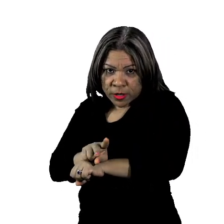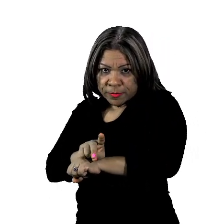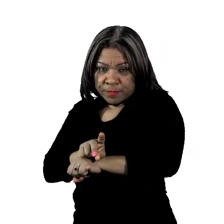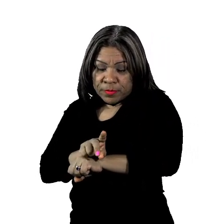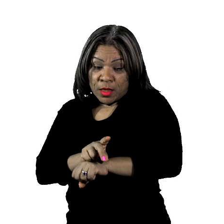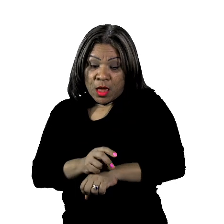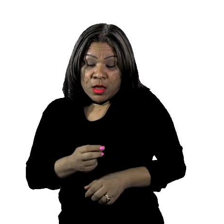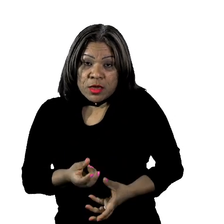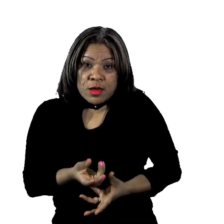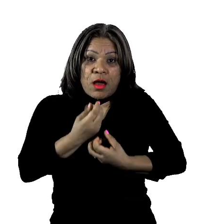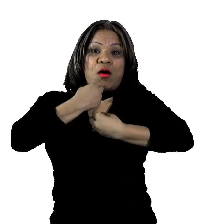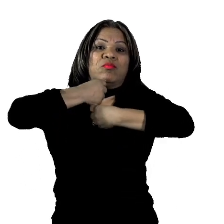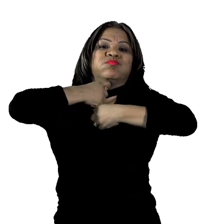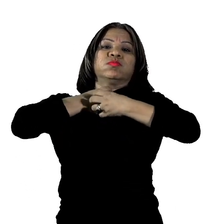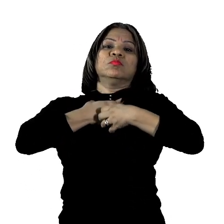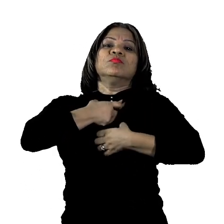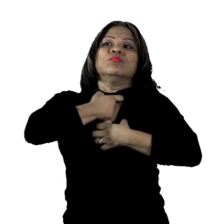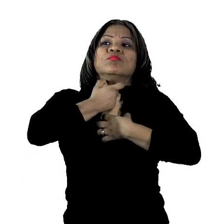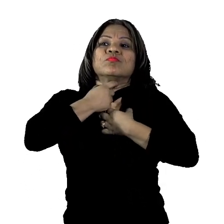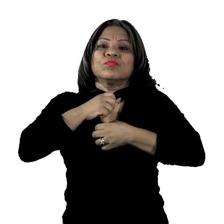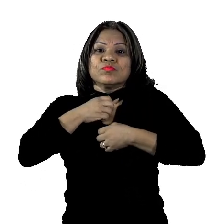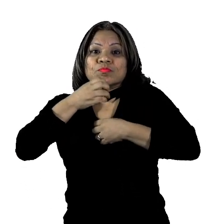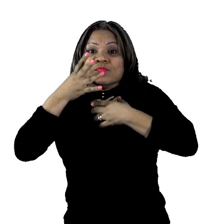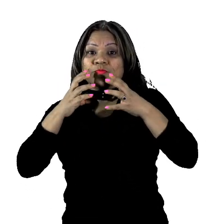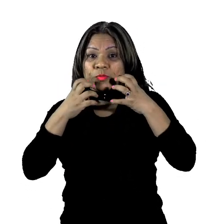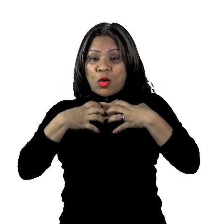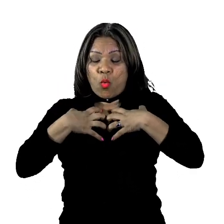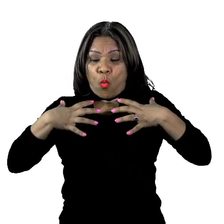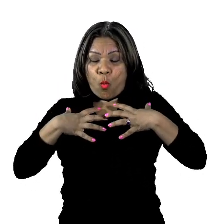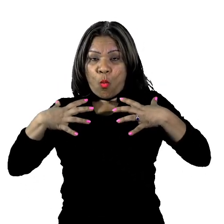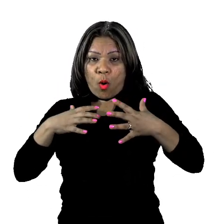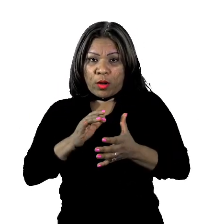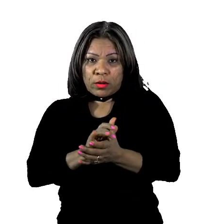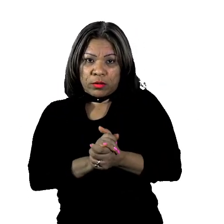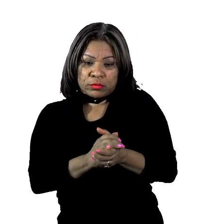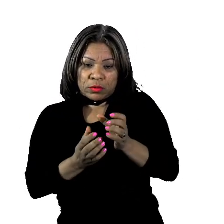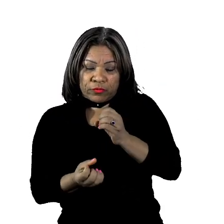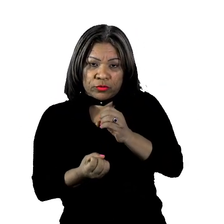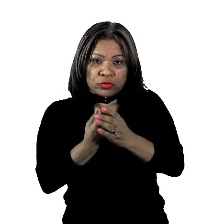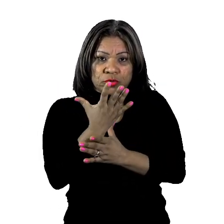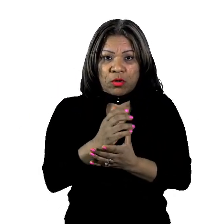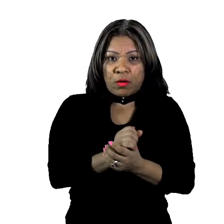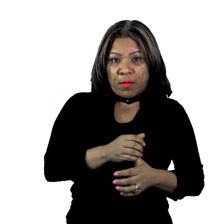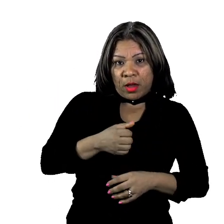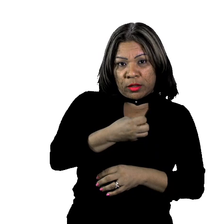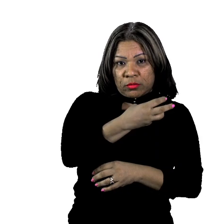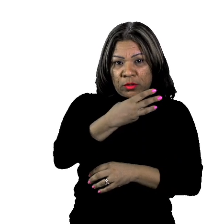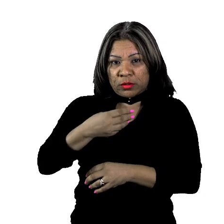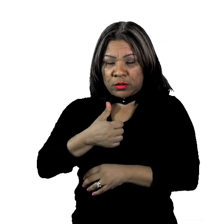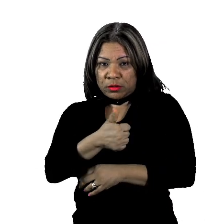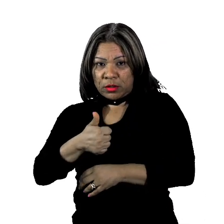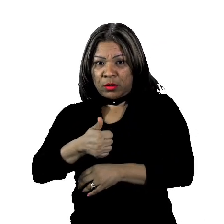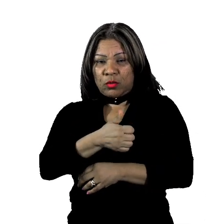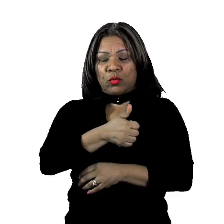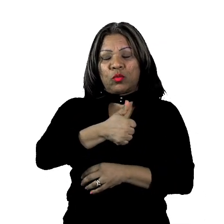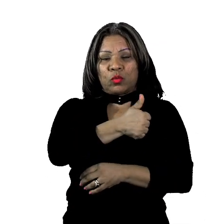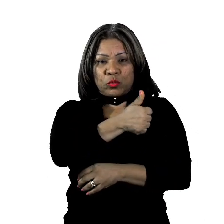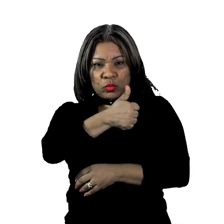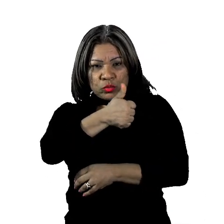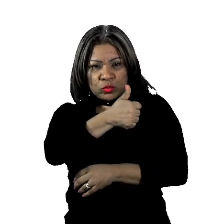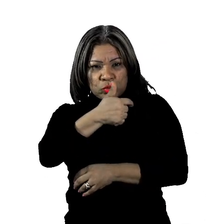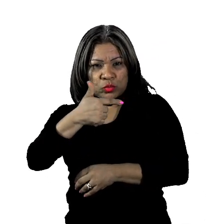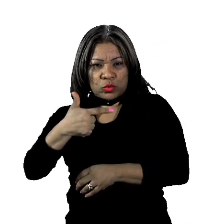O novo agente do coronavírus foi descoberto em 31 de 12 de 19, após casos